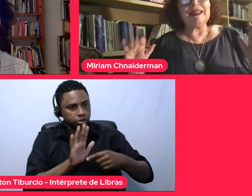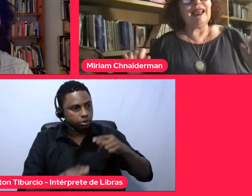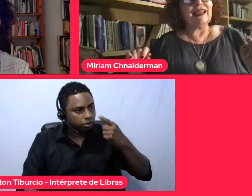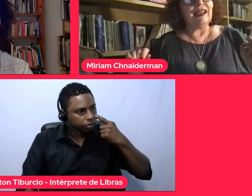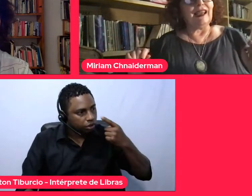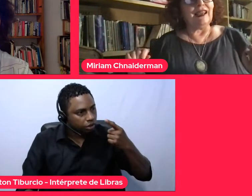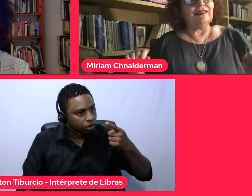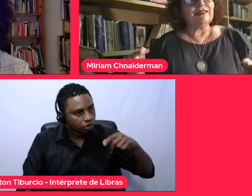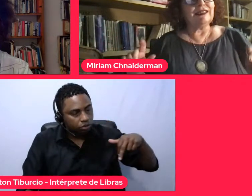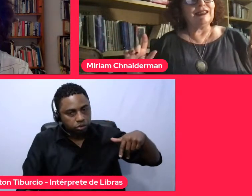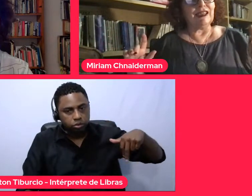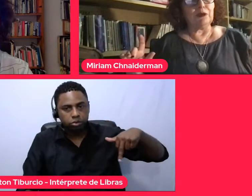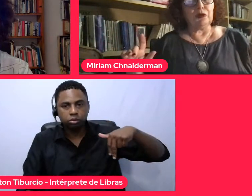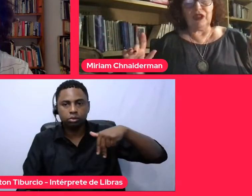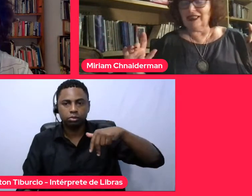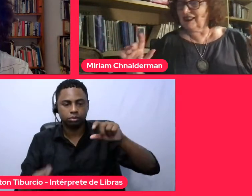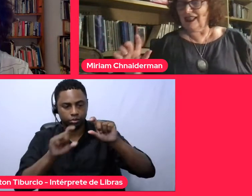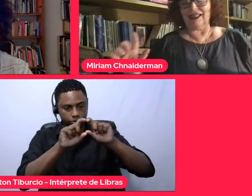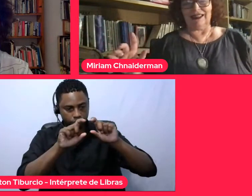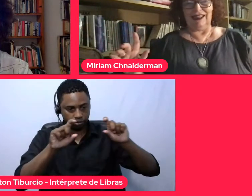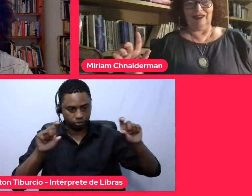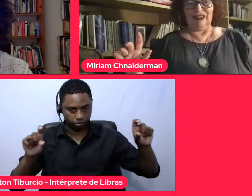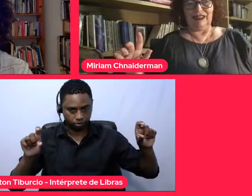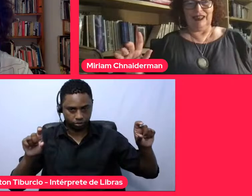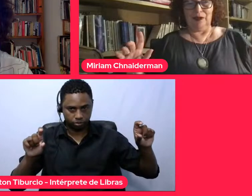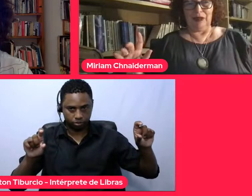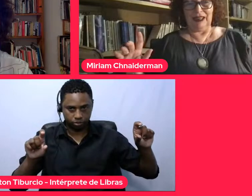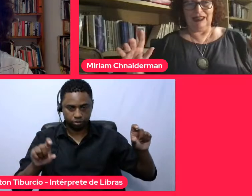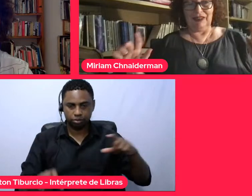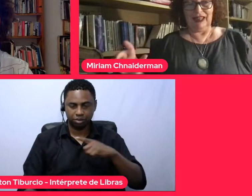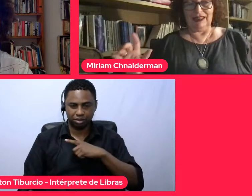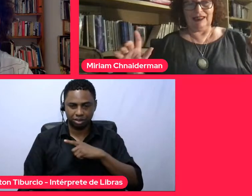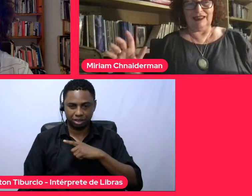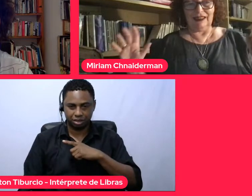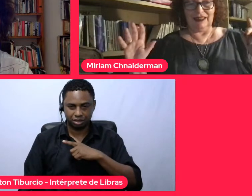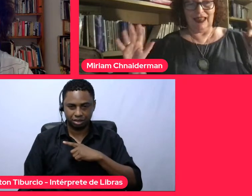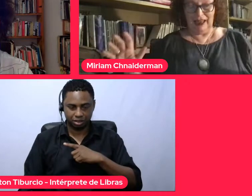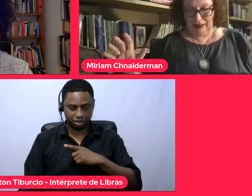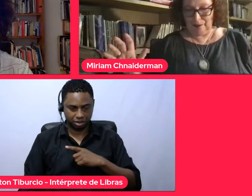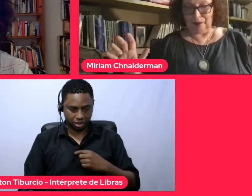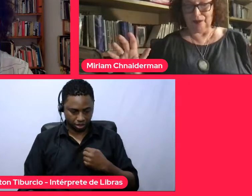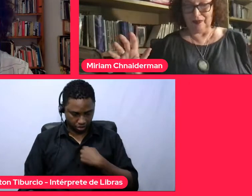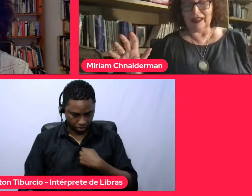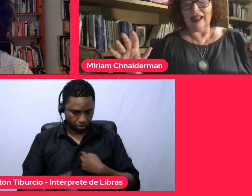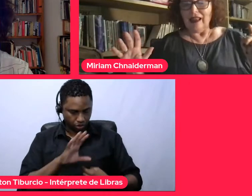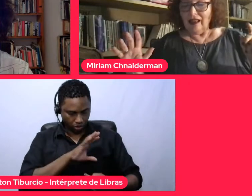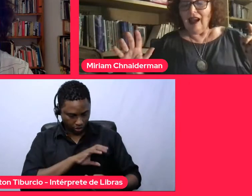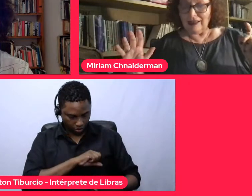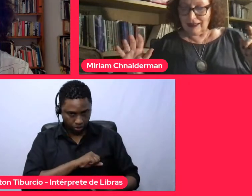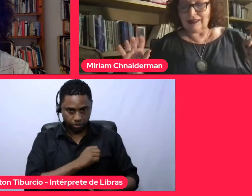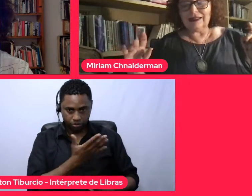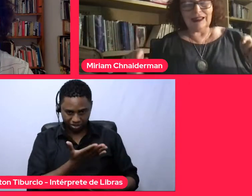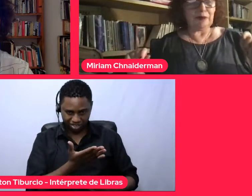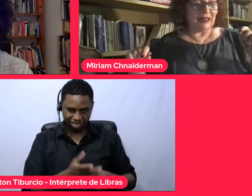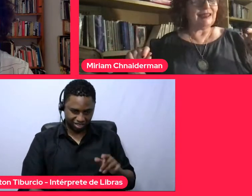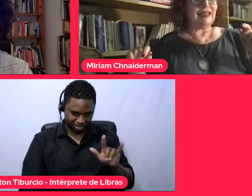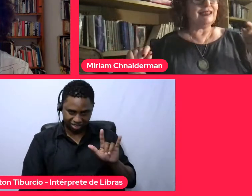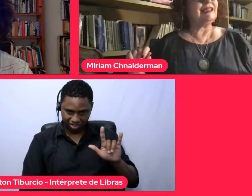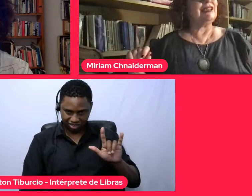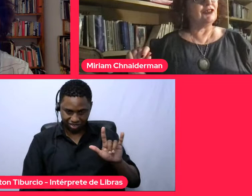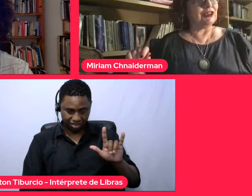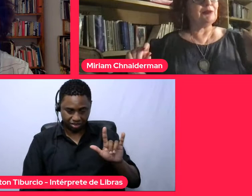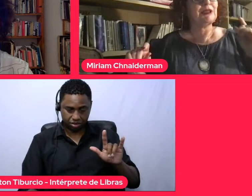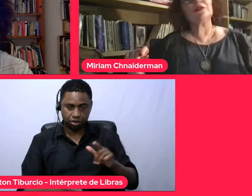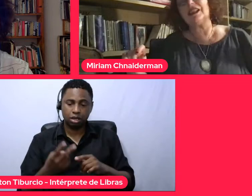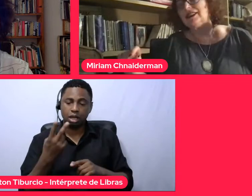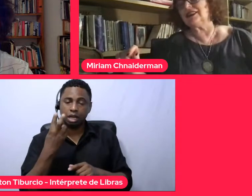Uma dela é te amo em três línguas, é uma das frases que está lá. A gente ama em